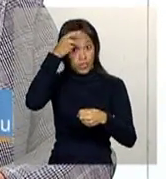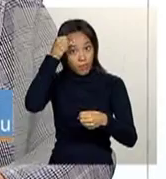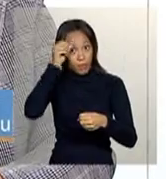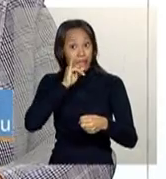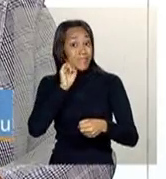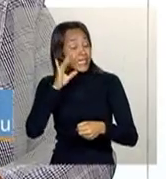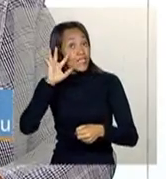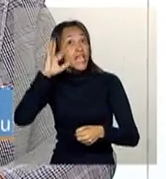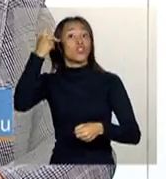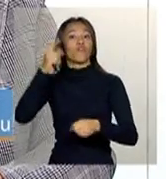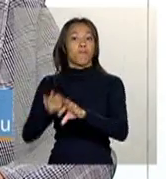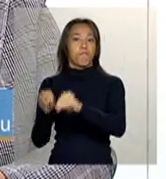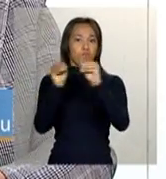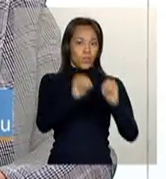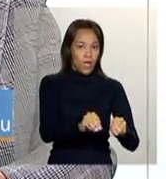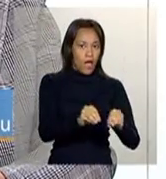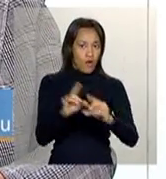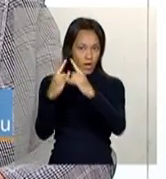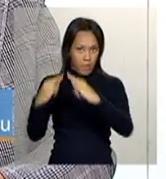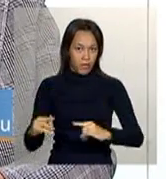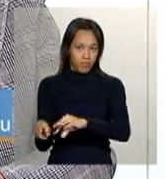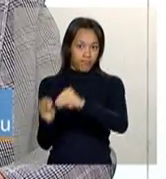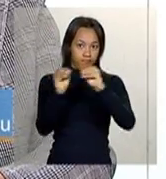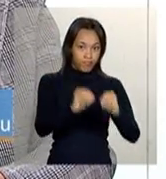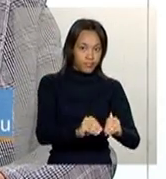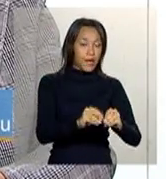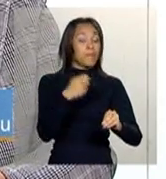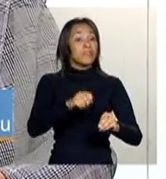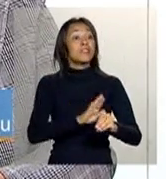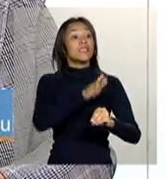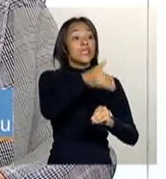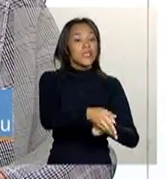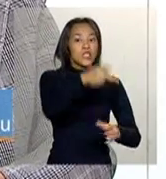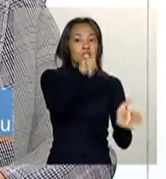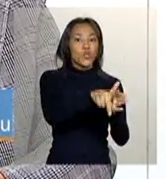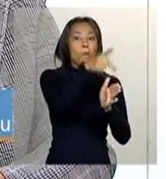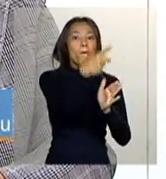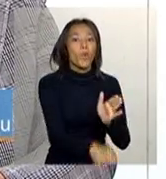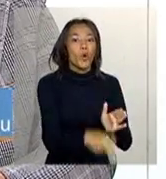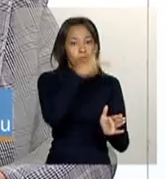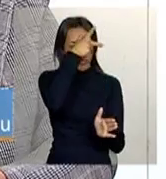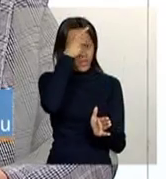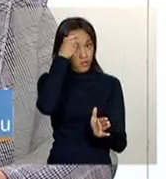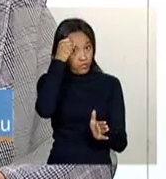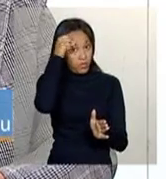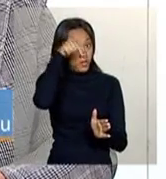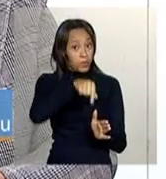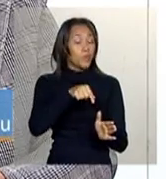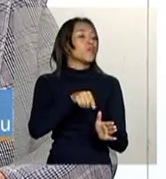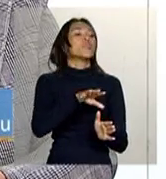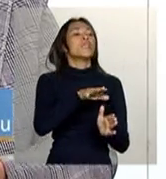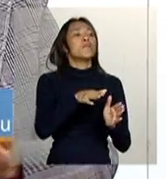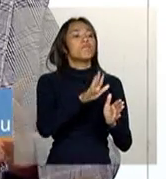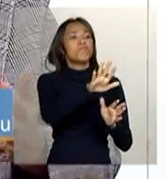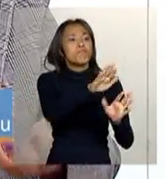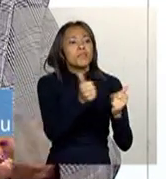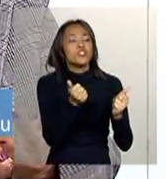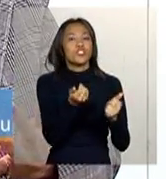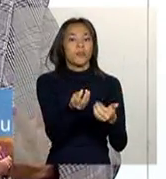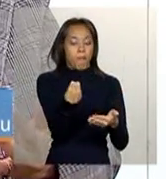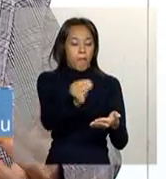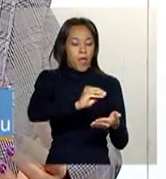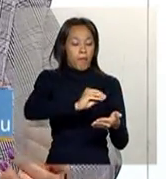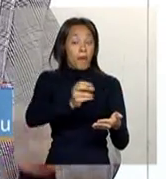se eles mudarem de município, eles devem buscar a gestão municipal do próximo município que forem e atualizar seu cadastro. O cadastro